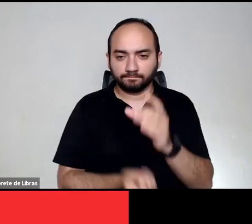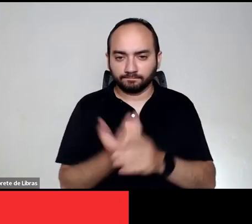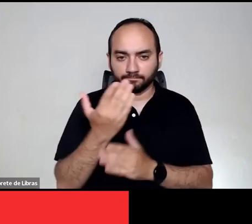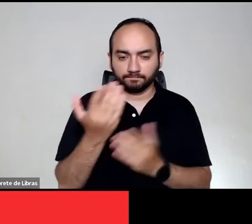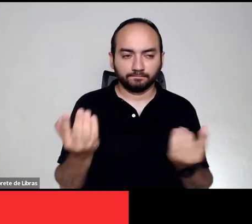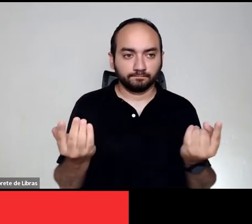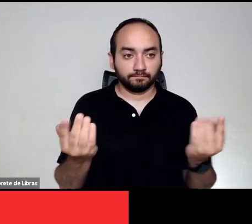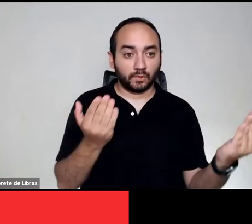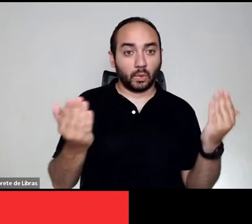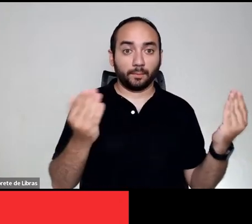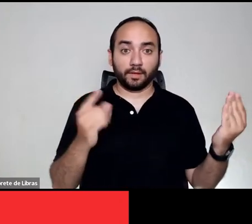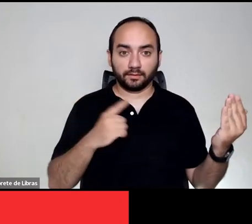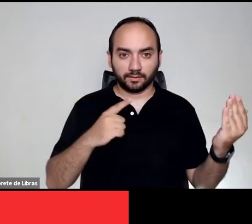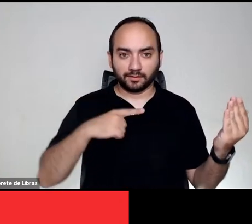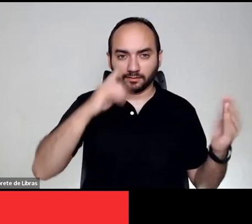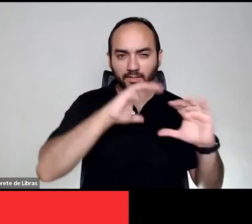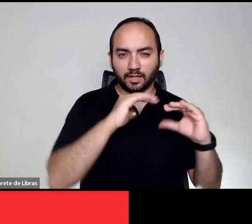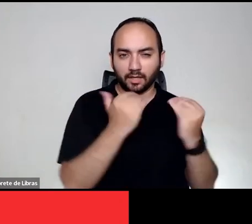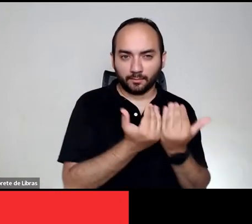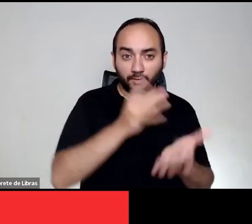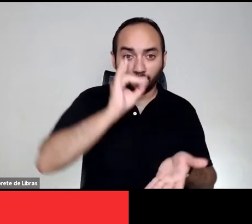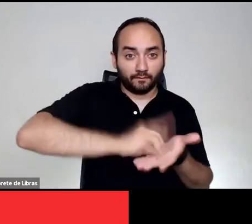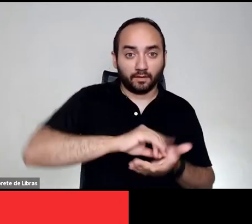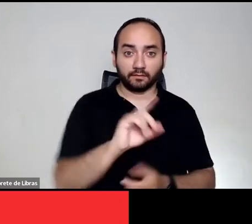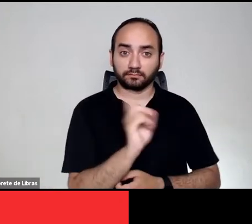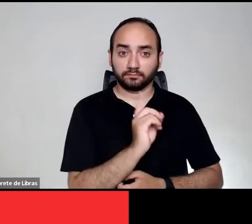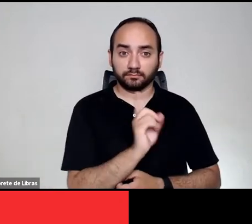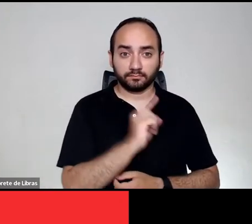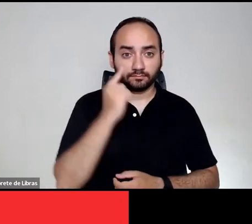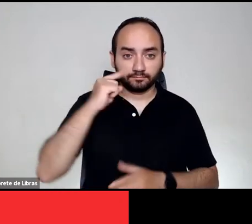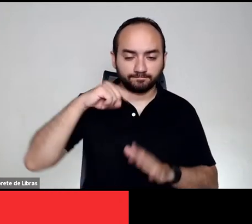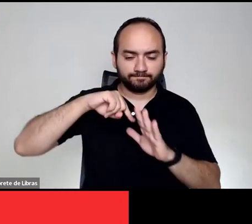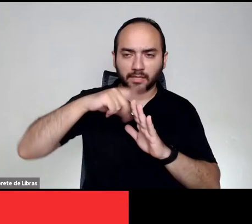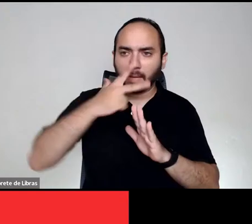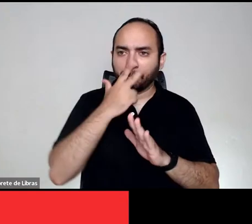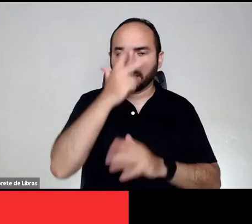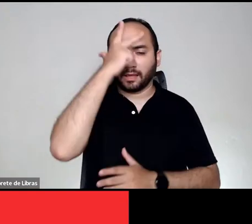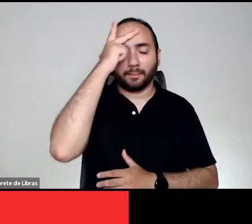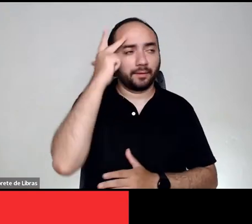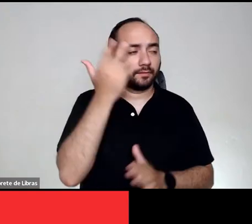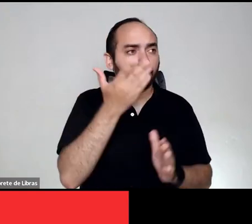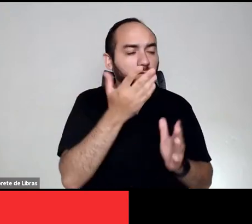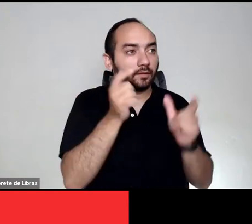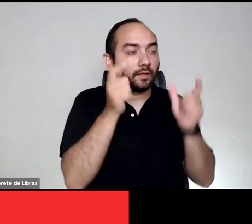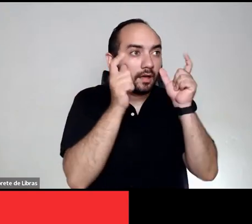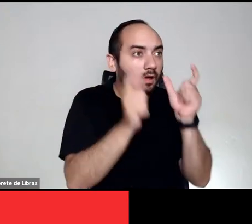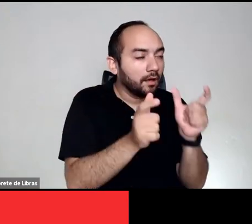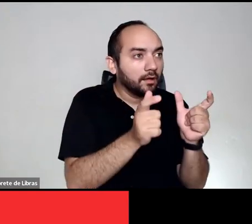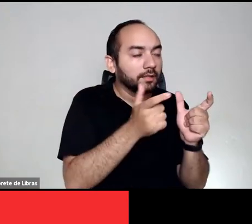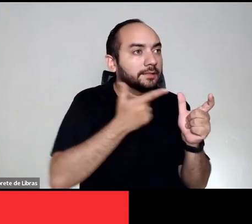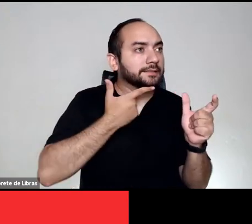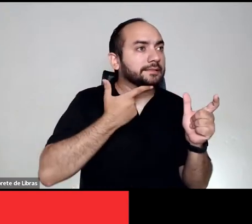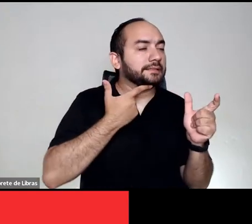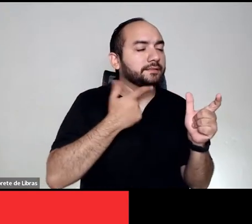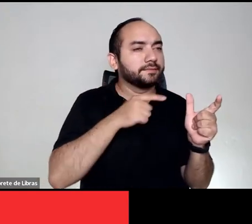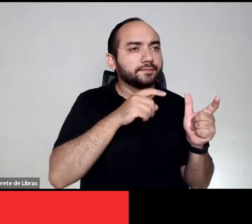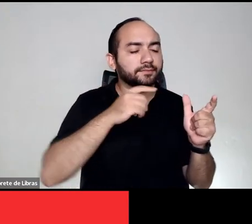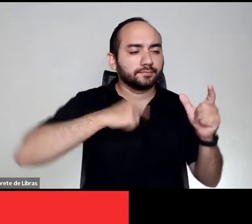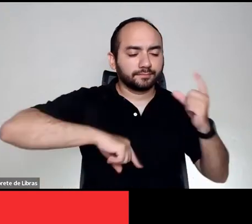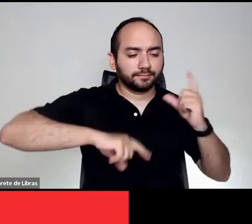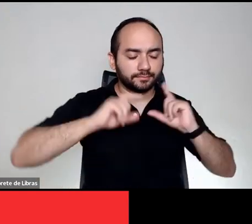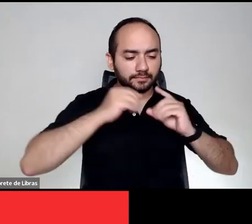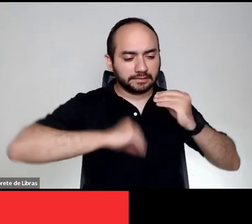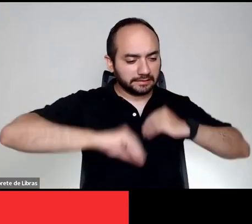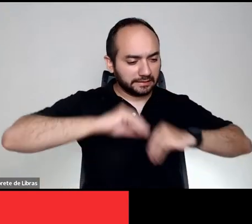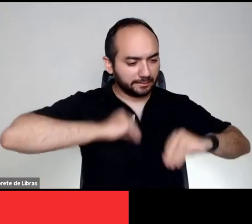paralelo, em uma comunidade não real, afundam ao ponto de viverem depressão, automutilação